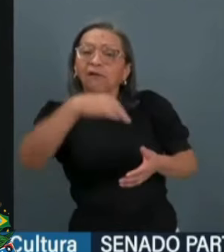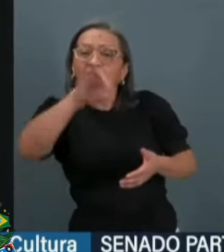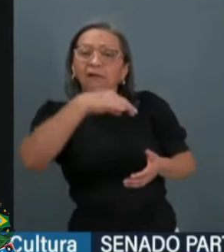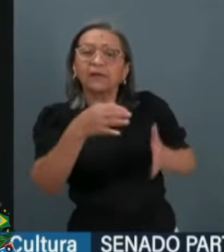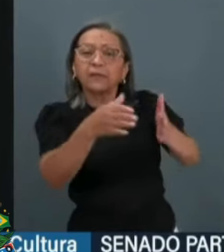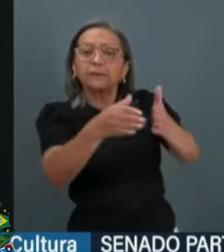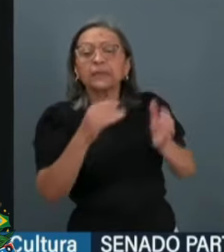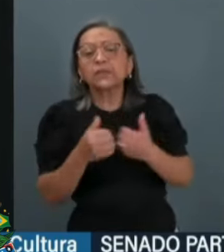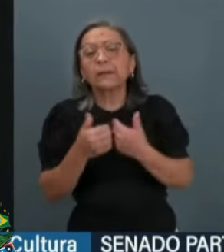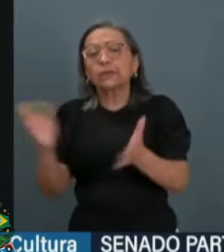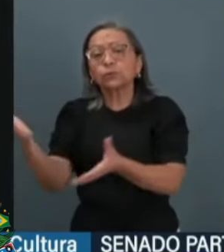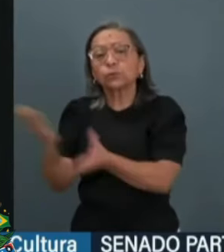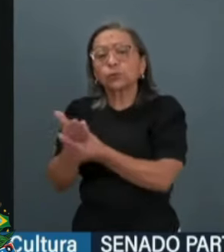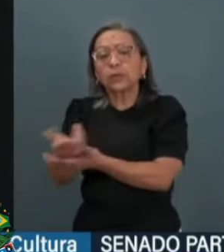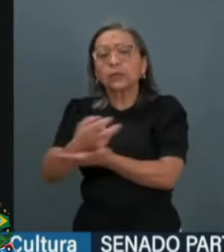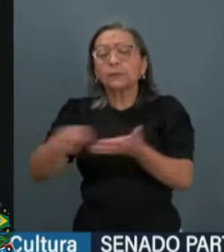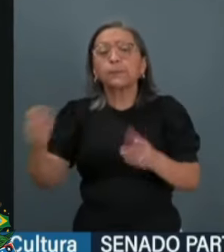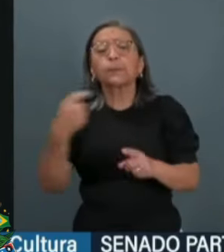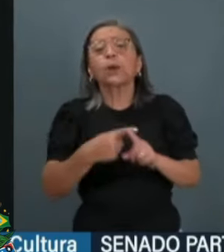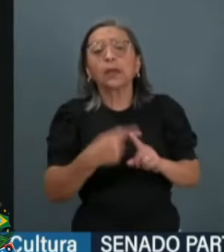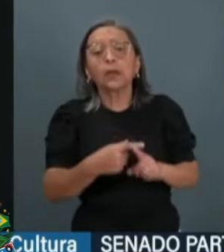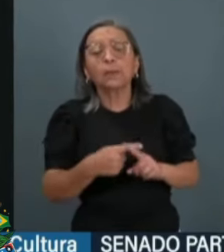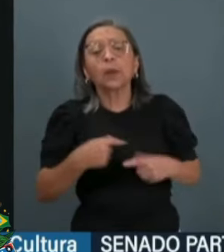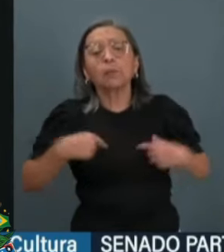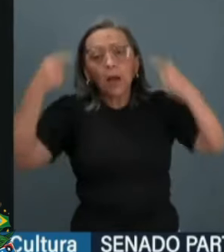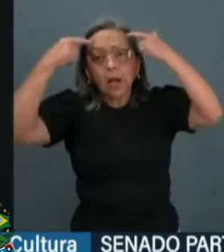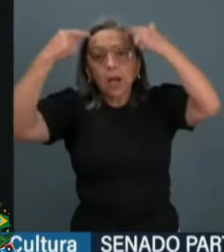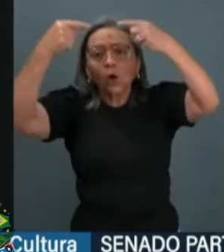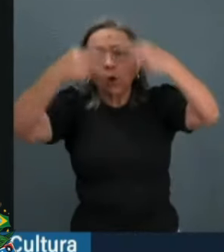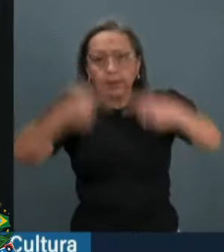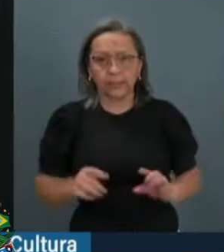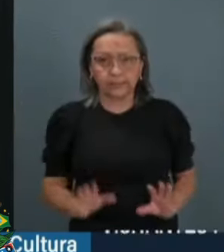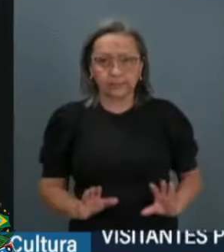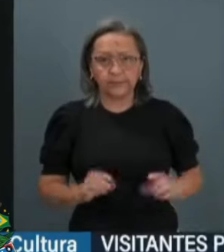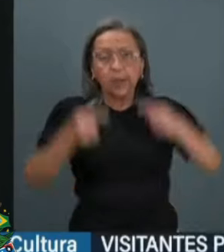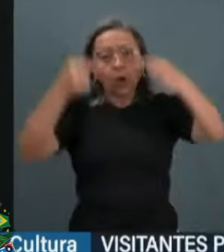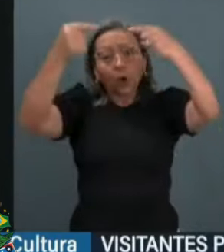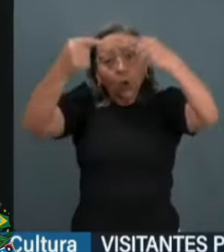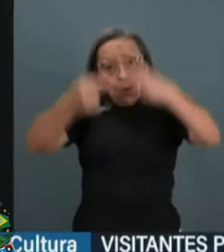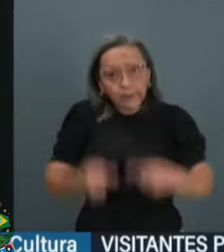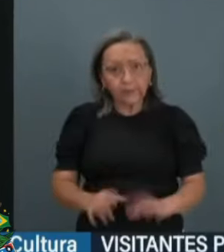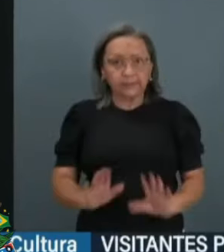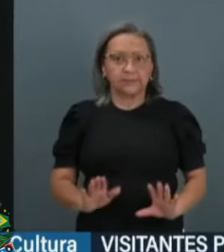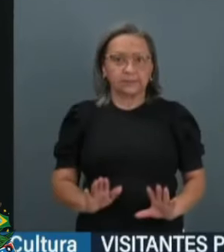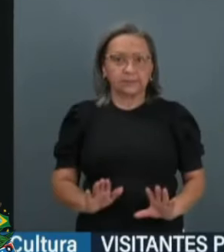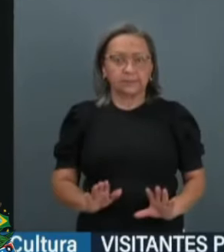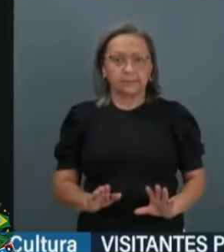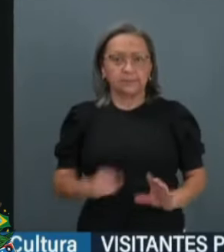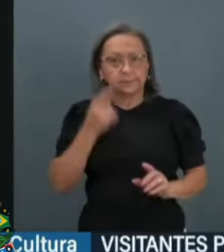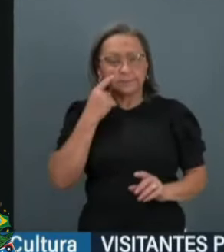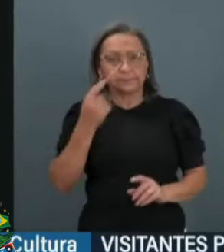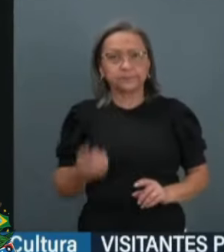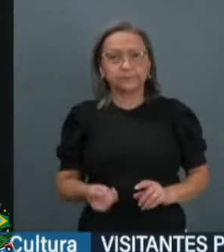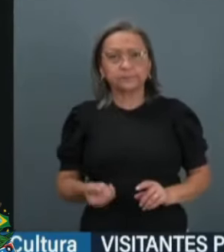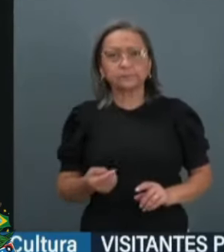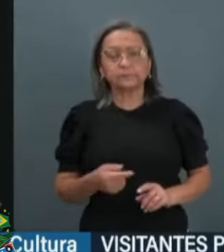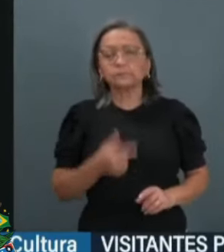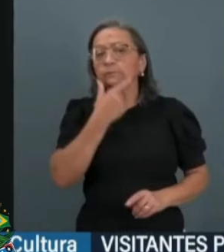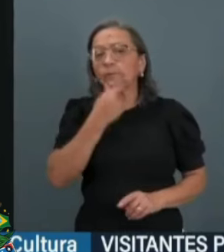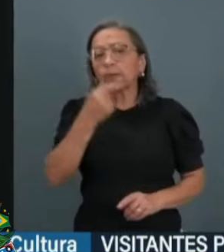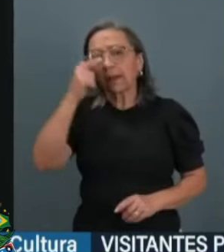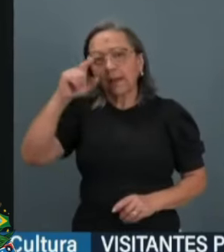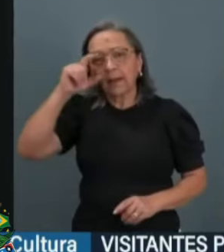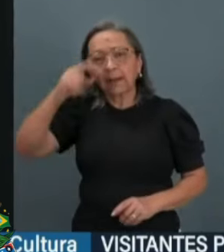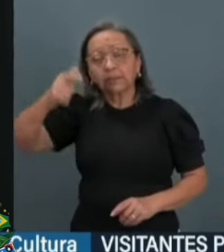impeachment. E por qual a razão? Por uma questão de coerência. Por uma questão de coerência? Veja, Alexandre de